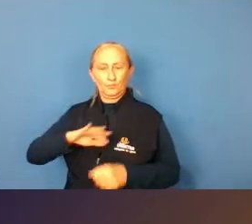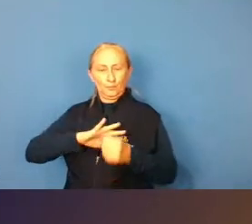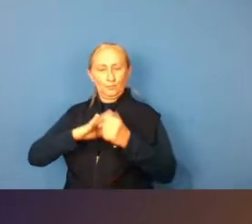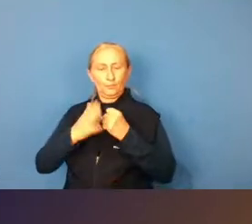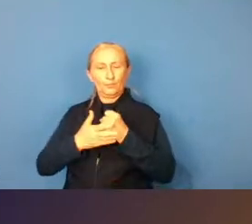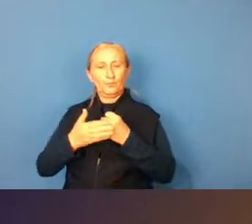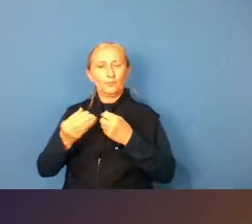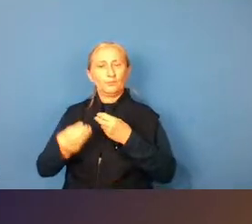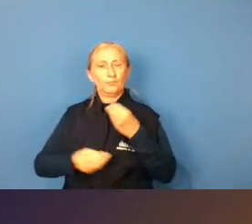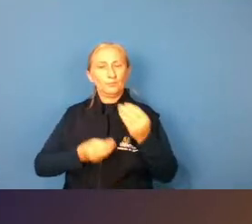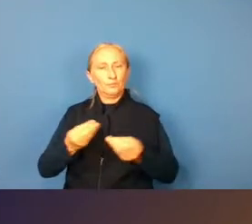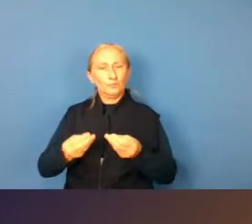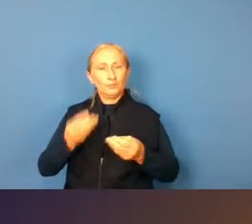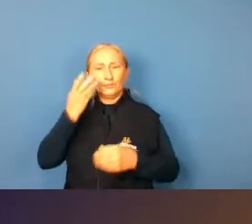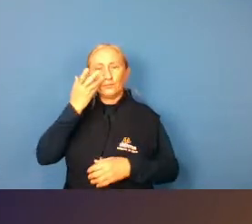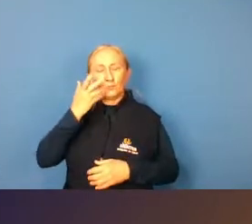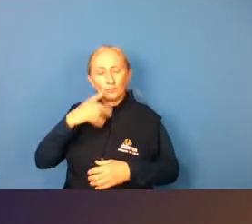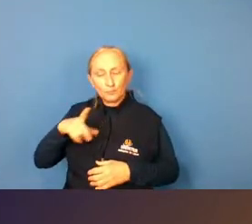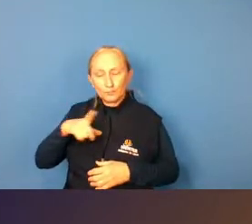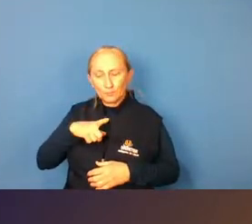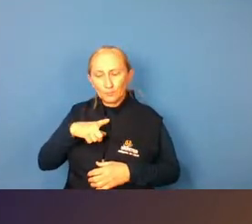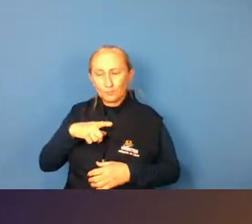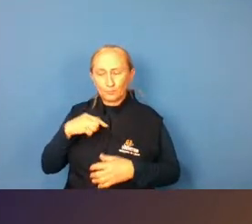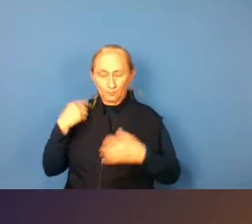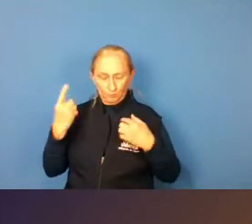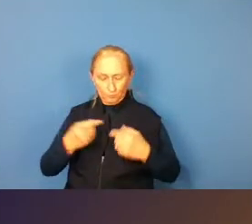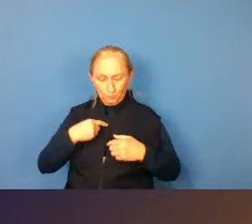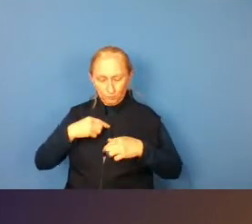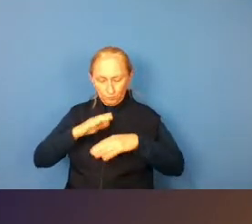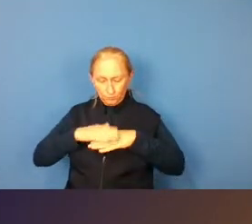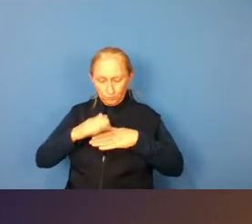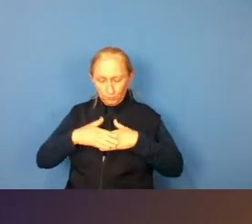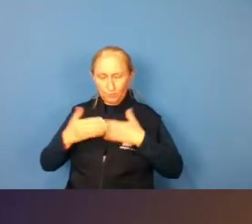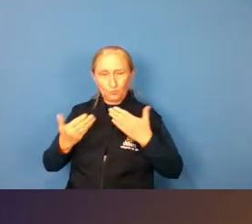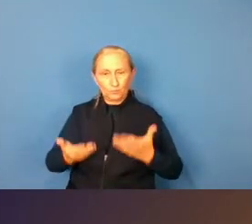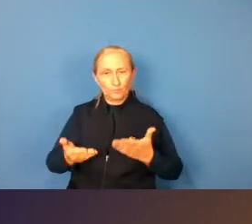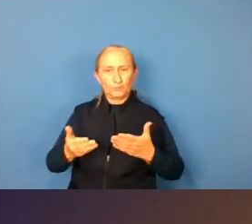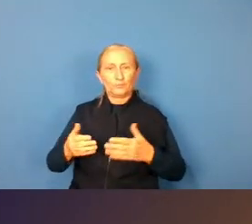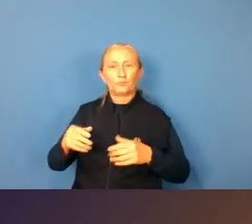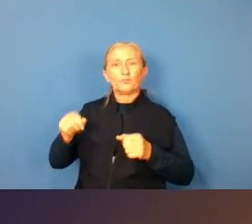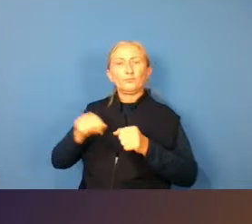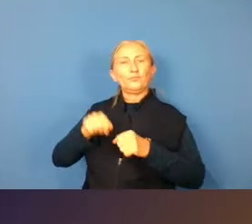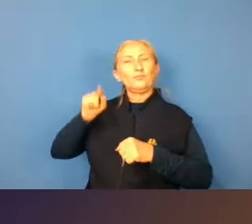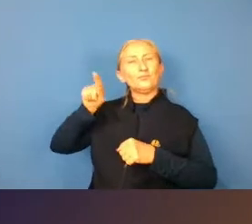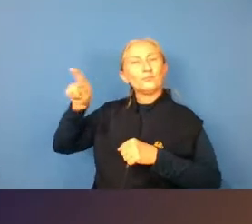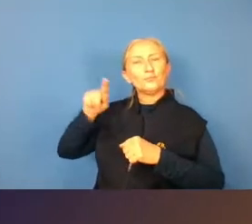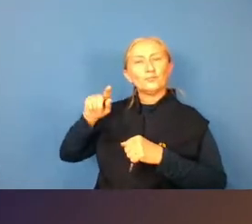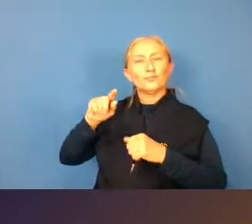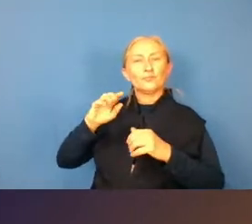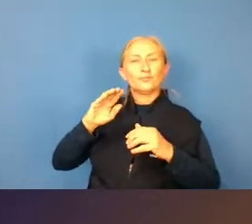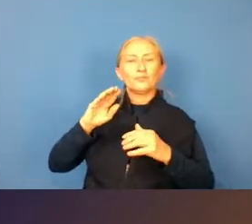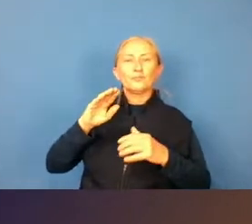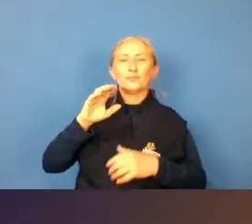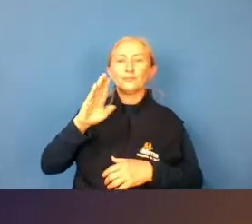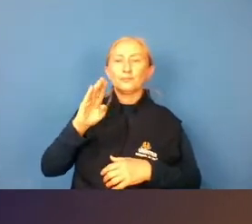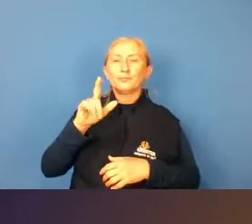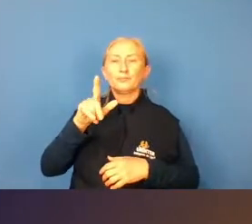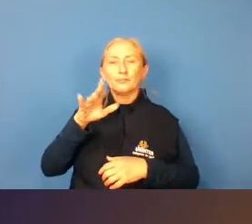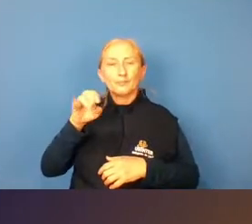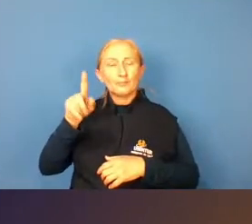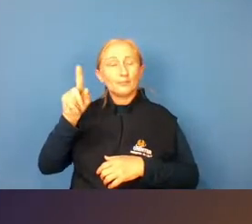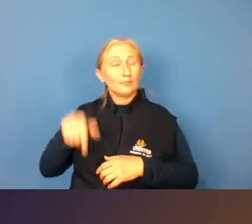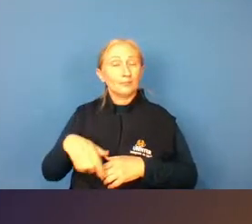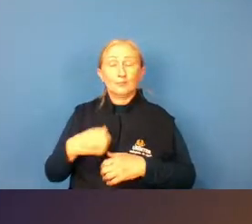que a criança pra gente do nosso estúdio lá que é onde a gente faz o balé né tá sendo assim uma